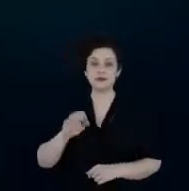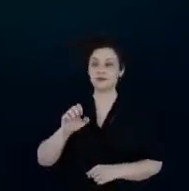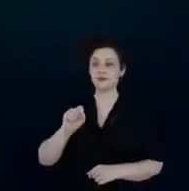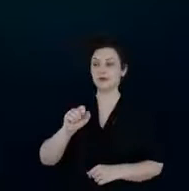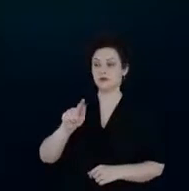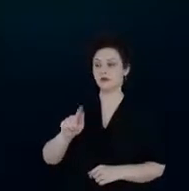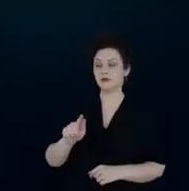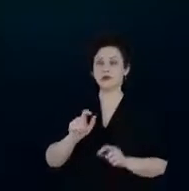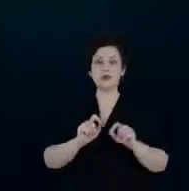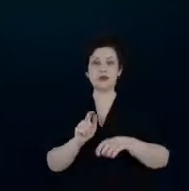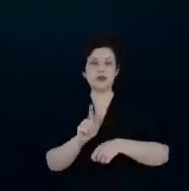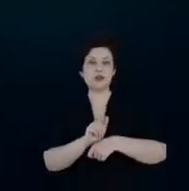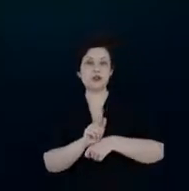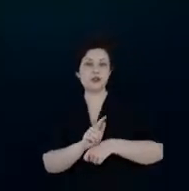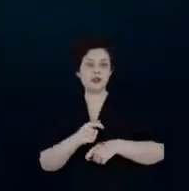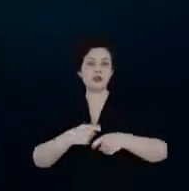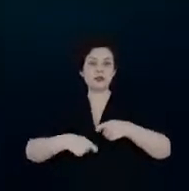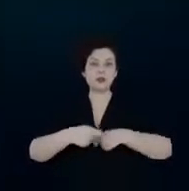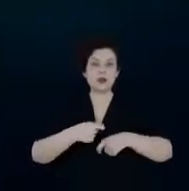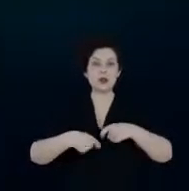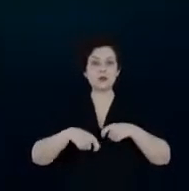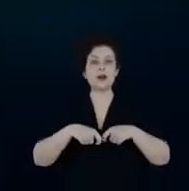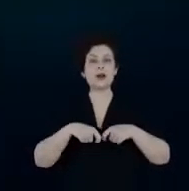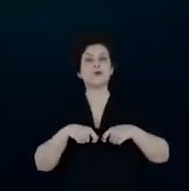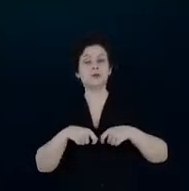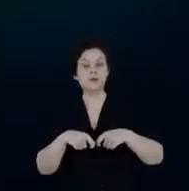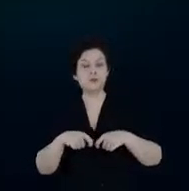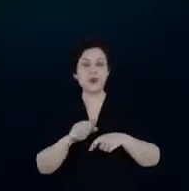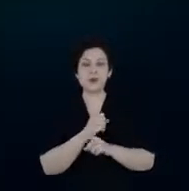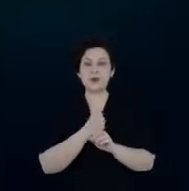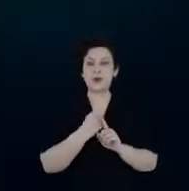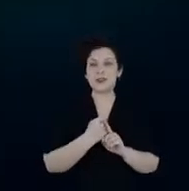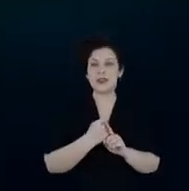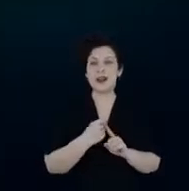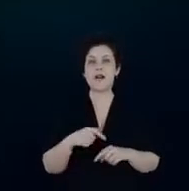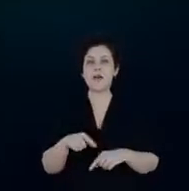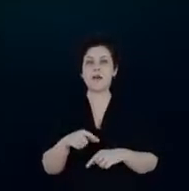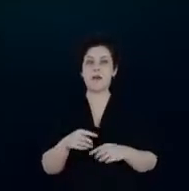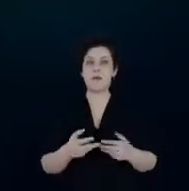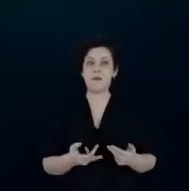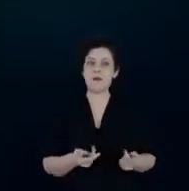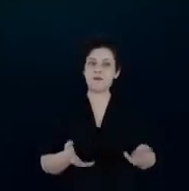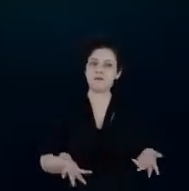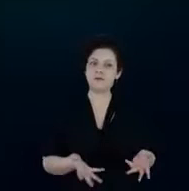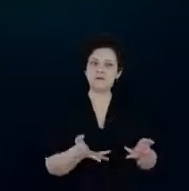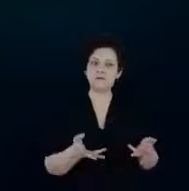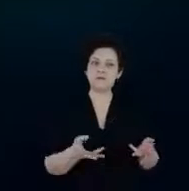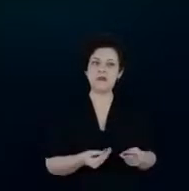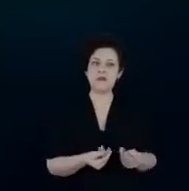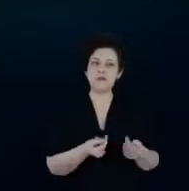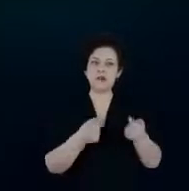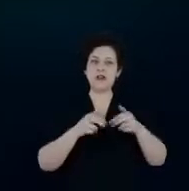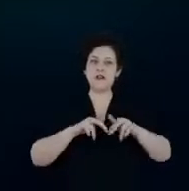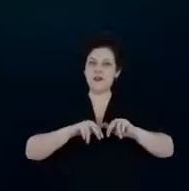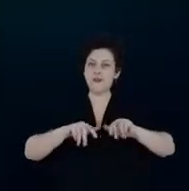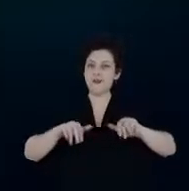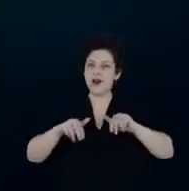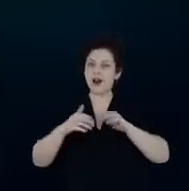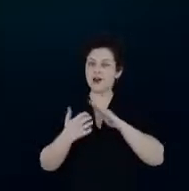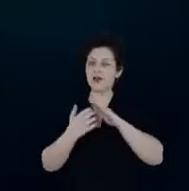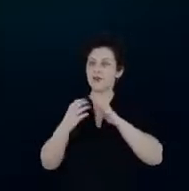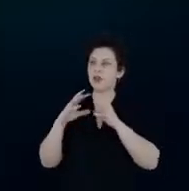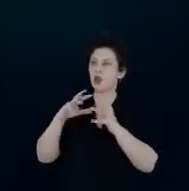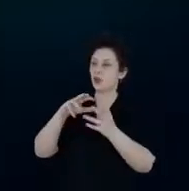ESG tem impulsionado bastante a eficiência energética no Brasil vários players internacionais várias